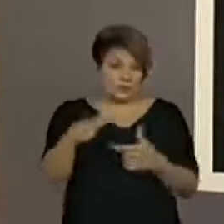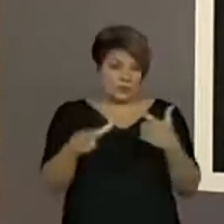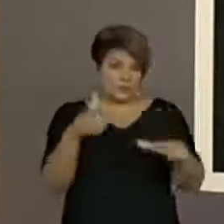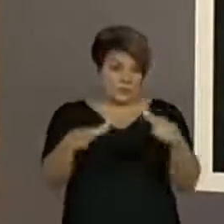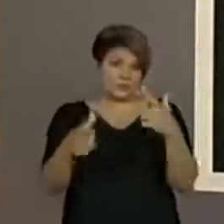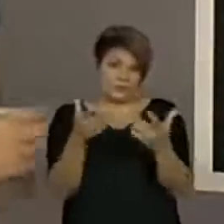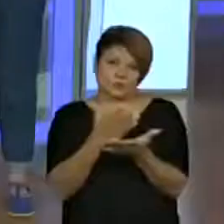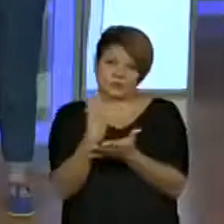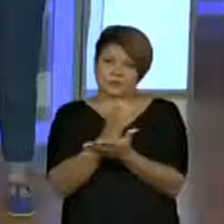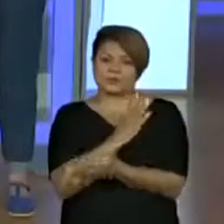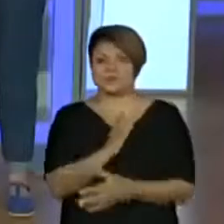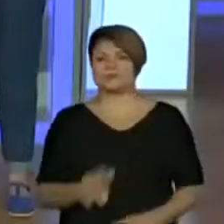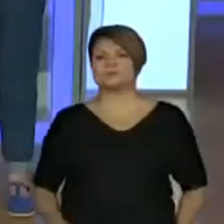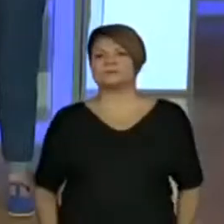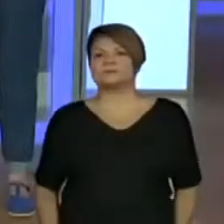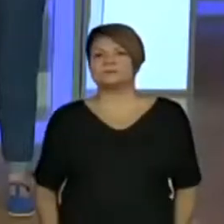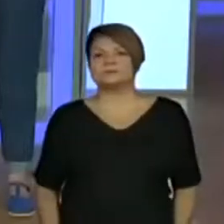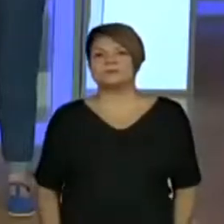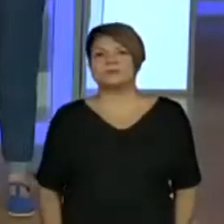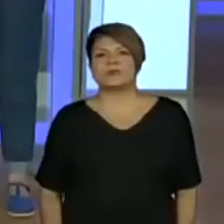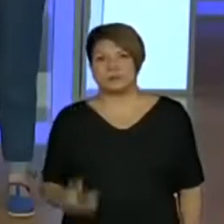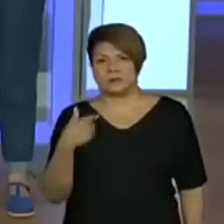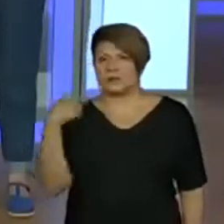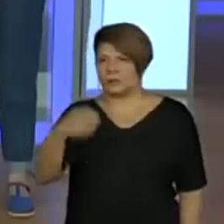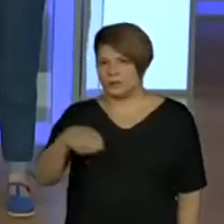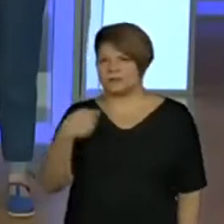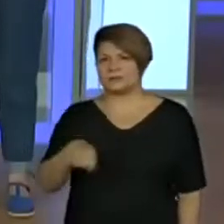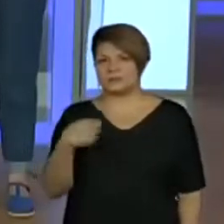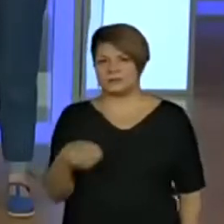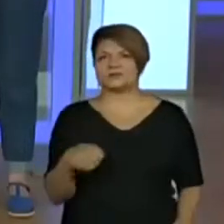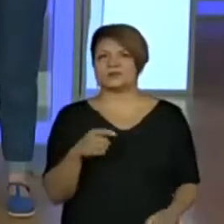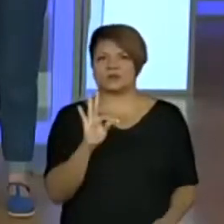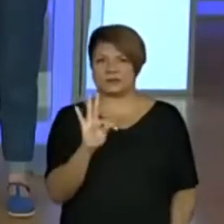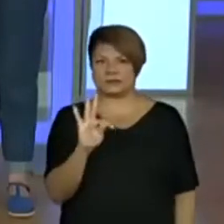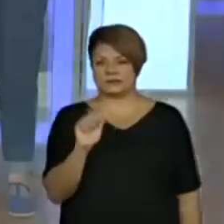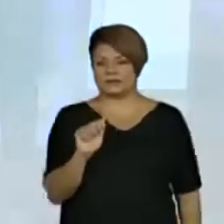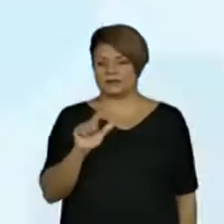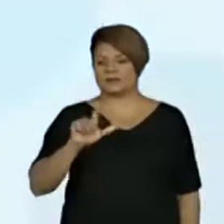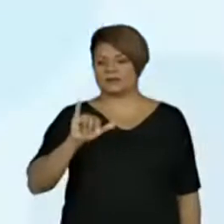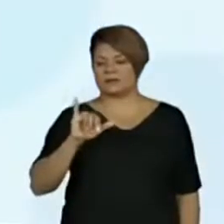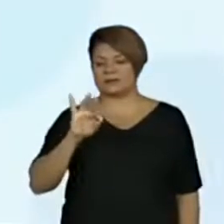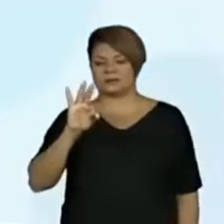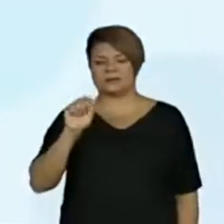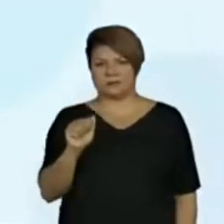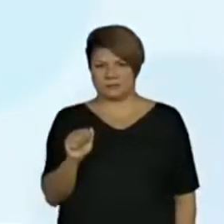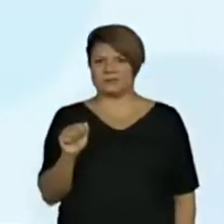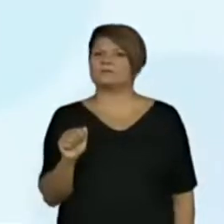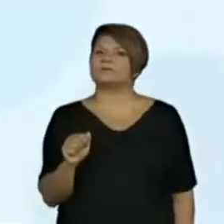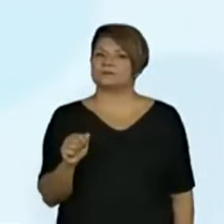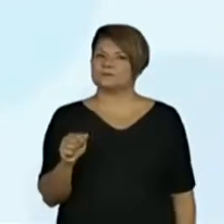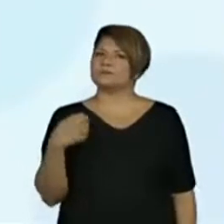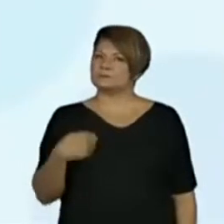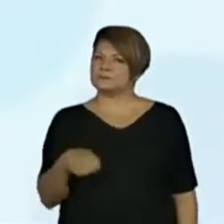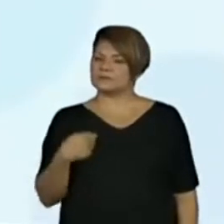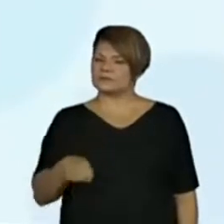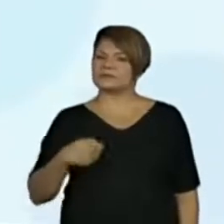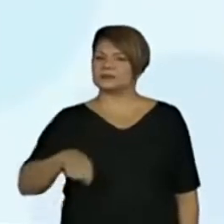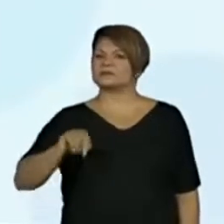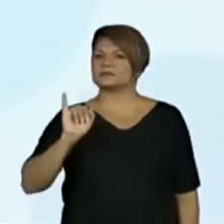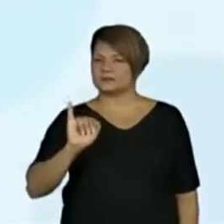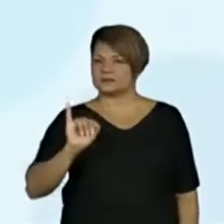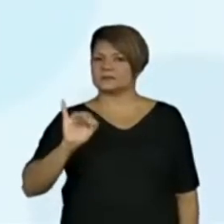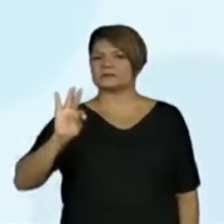E vamos lá olhar um pouquinho, ó. Eu preciso para Thalita o T, a letra A, a letra L,